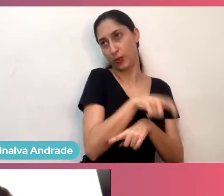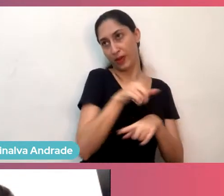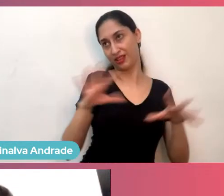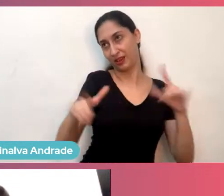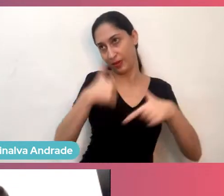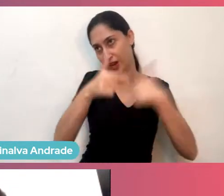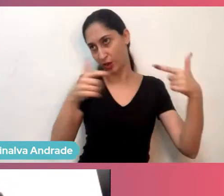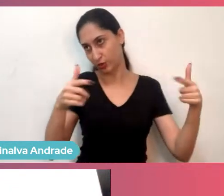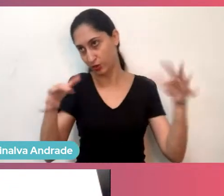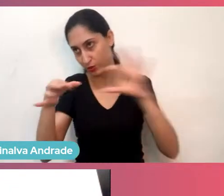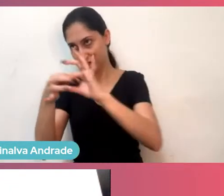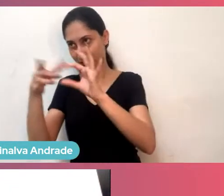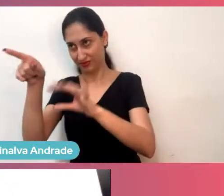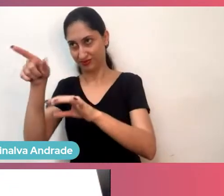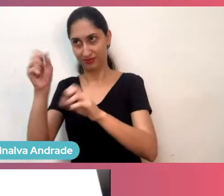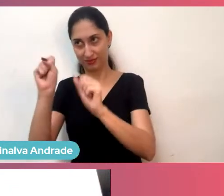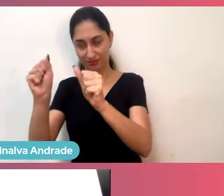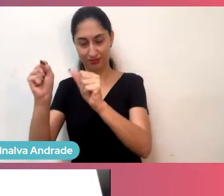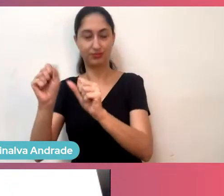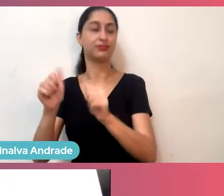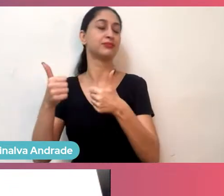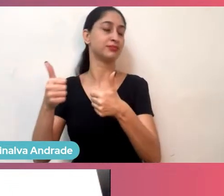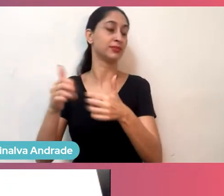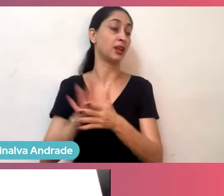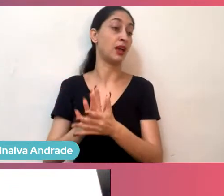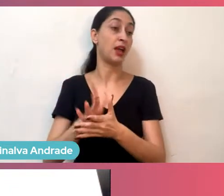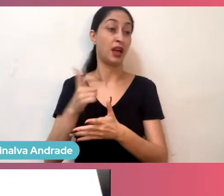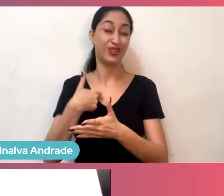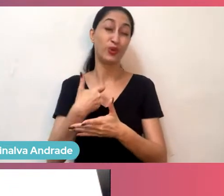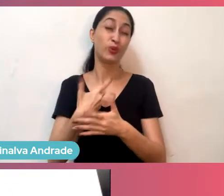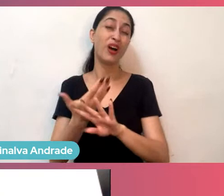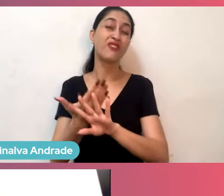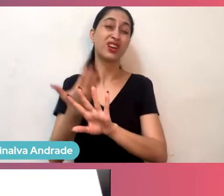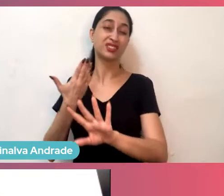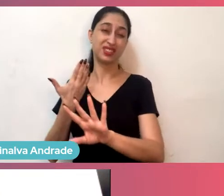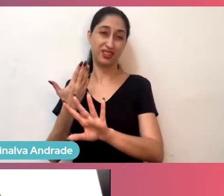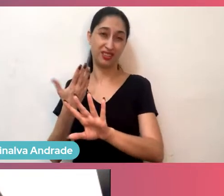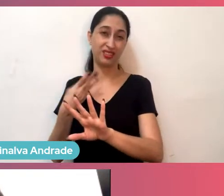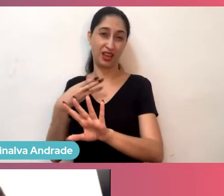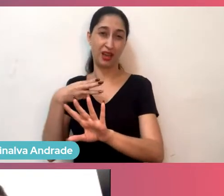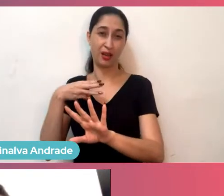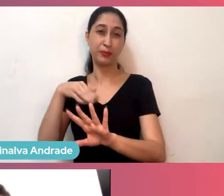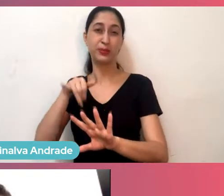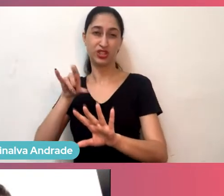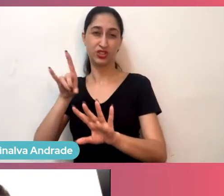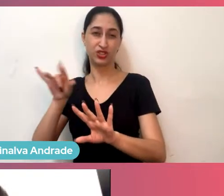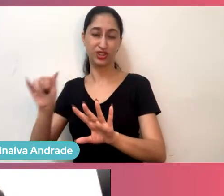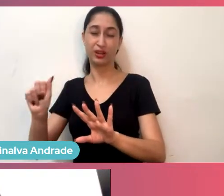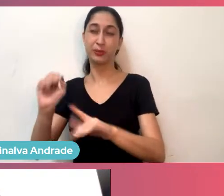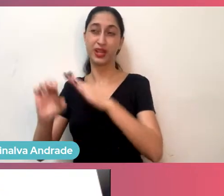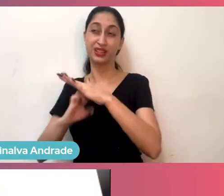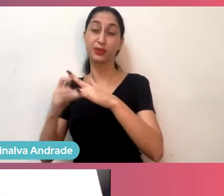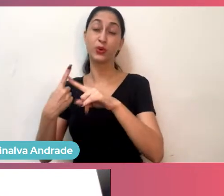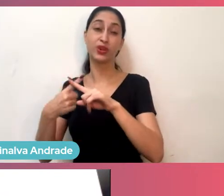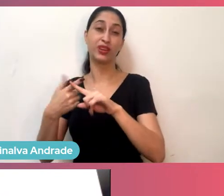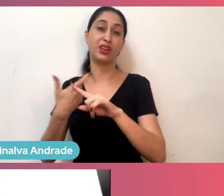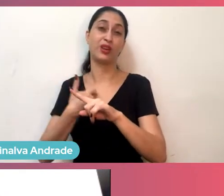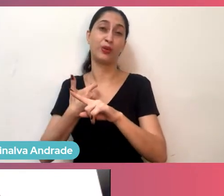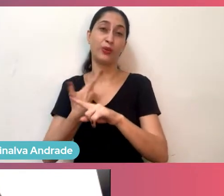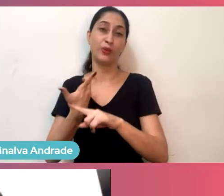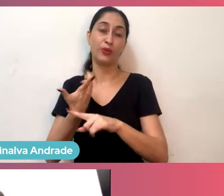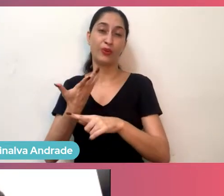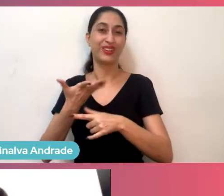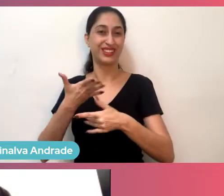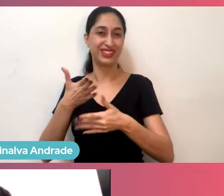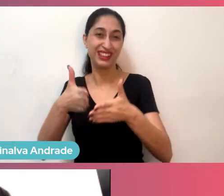no final das contas, eu tinha me afastado da mídias por conta da licença maternidade, terminou que esse afastamento ficou para